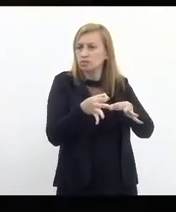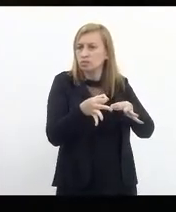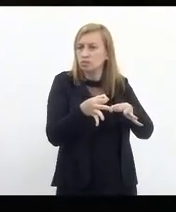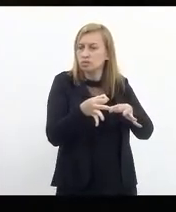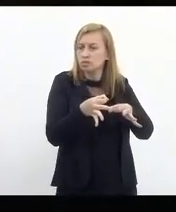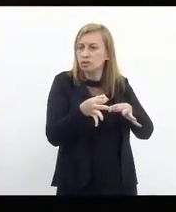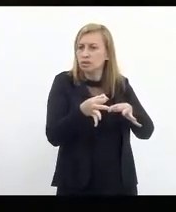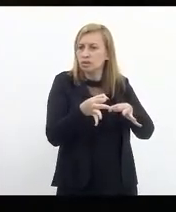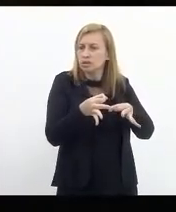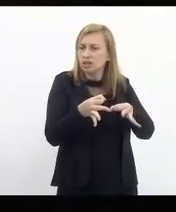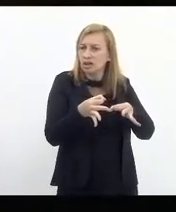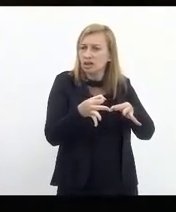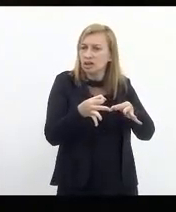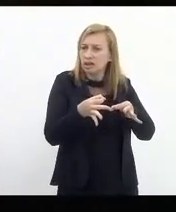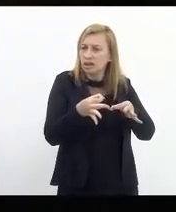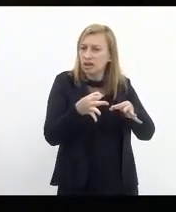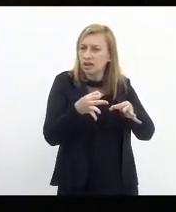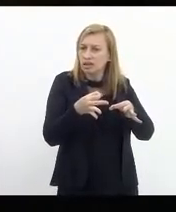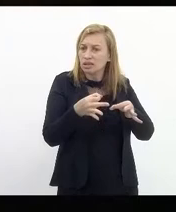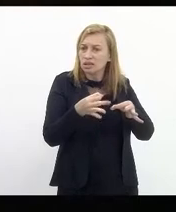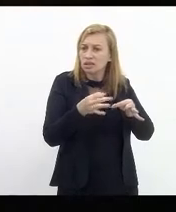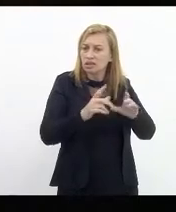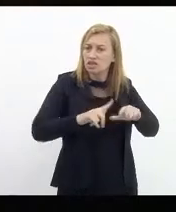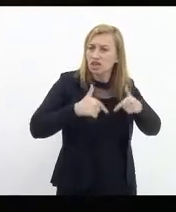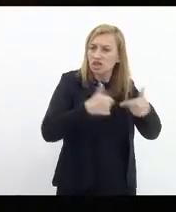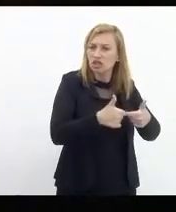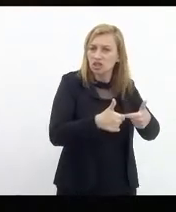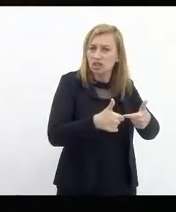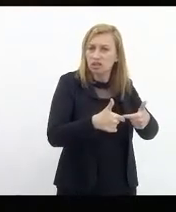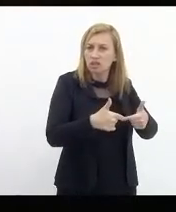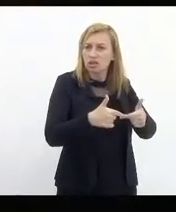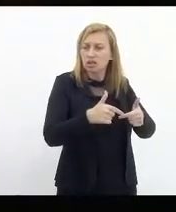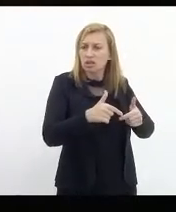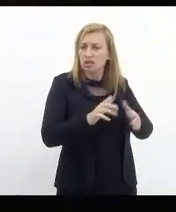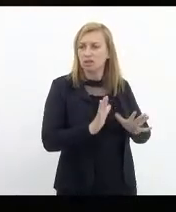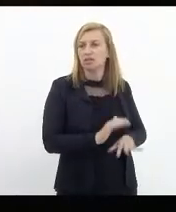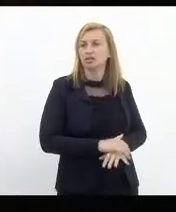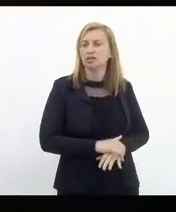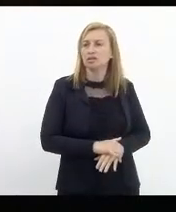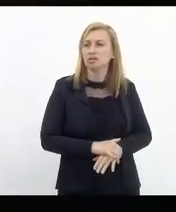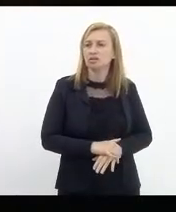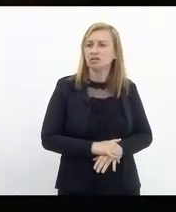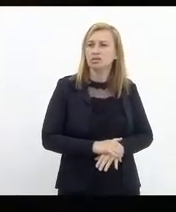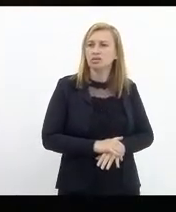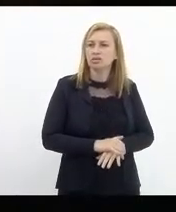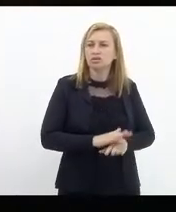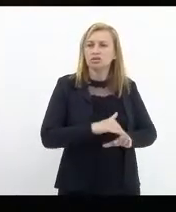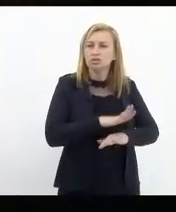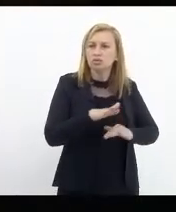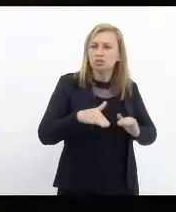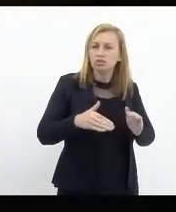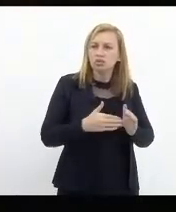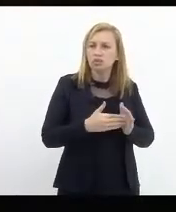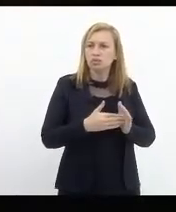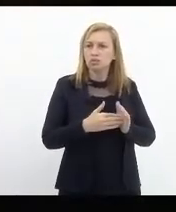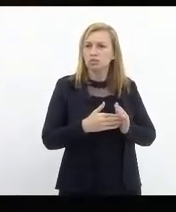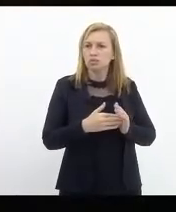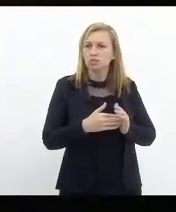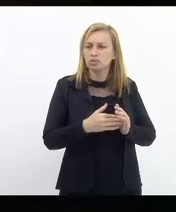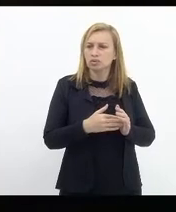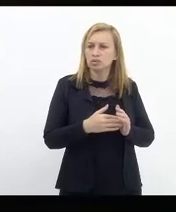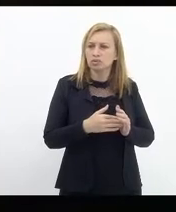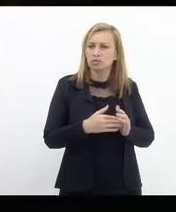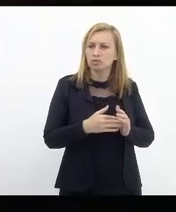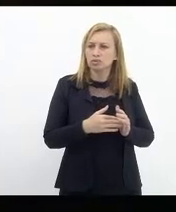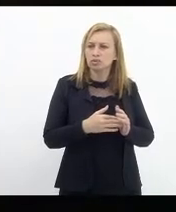executado. Então, a realização é que justifica o investimento que está sendo